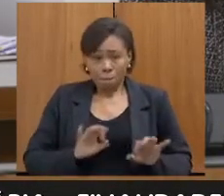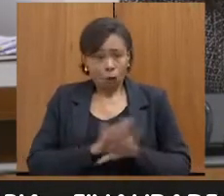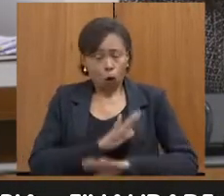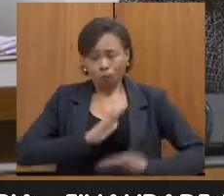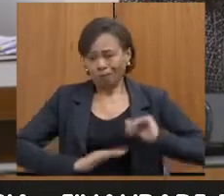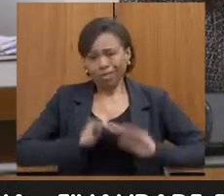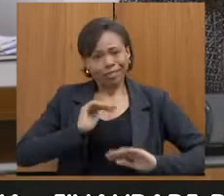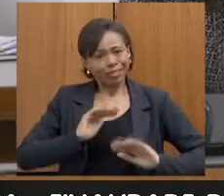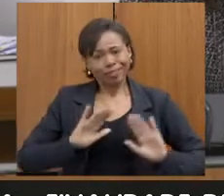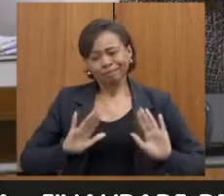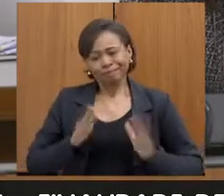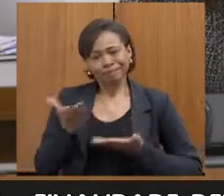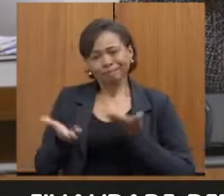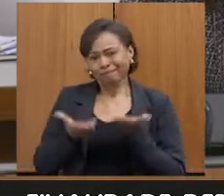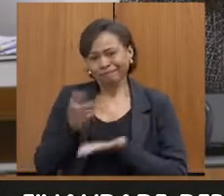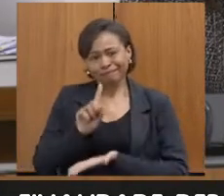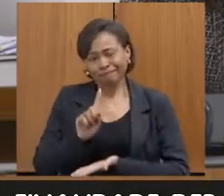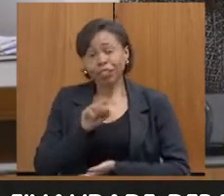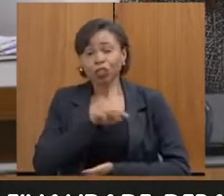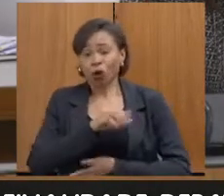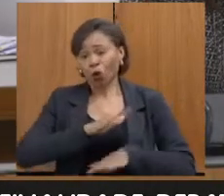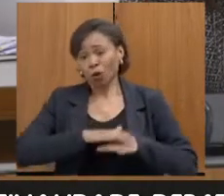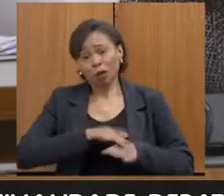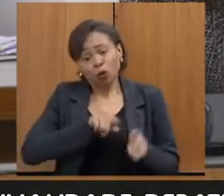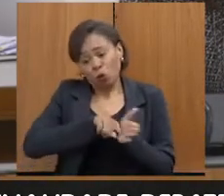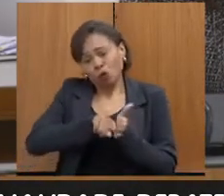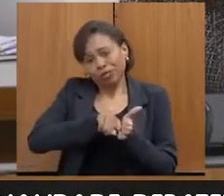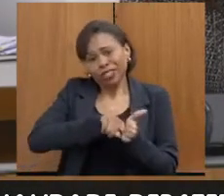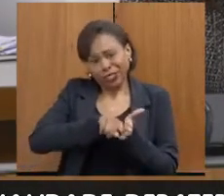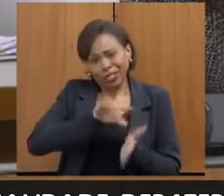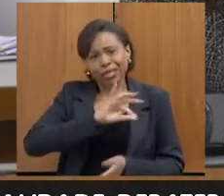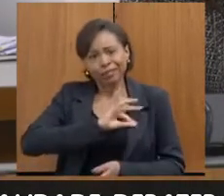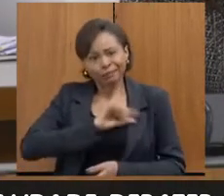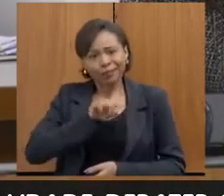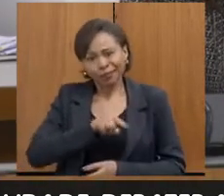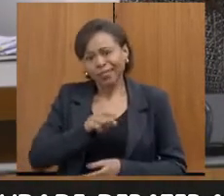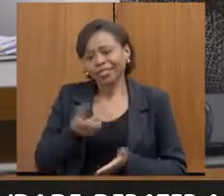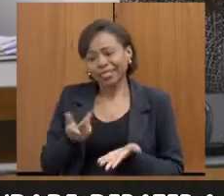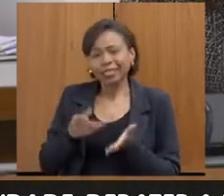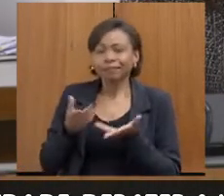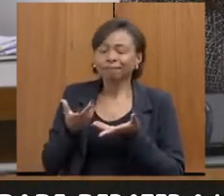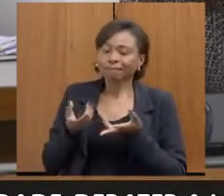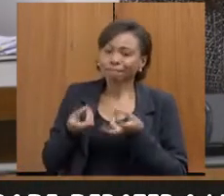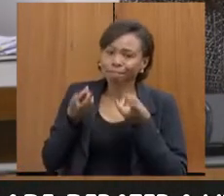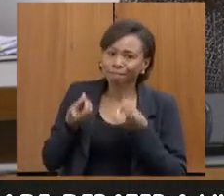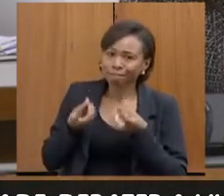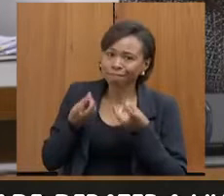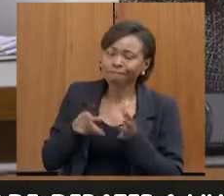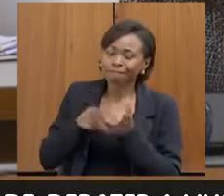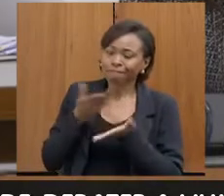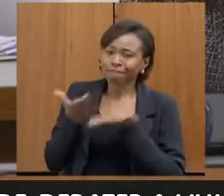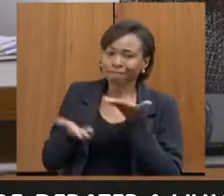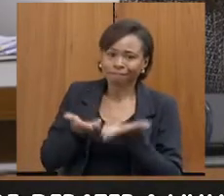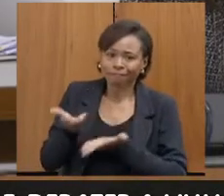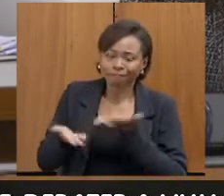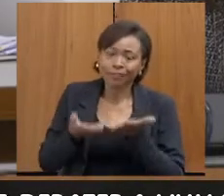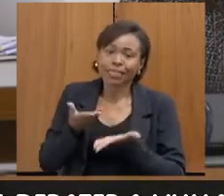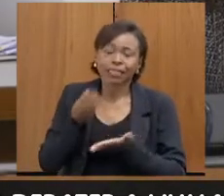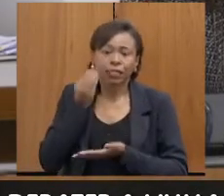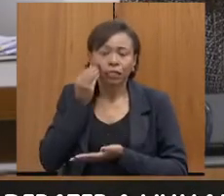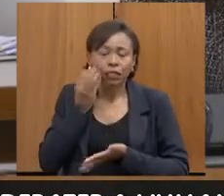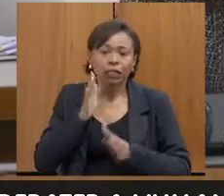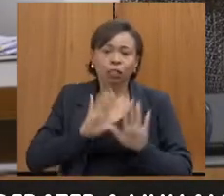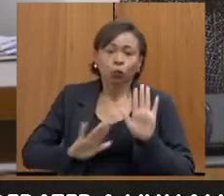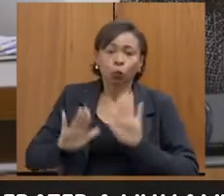investigadores mesmo que fazem, e a gente tenta fazer da melhor forma possível, com o maior cuidado possível, de forma de evitar a